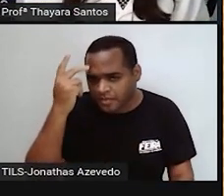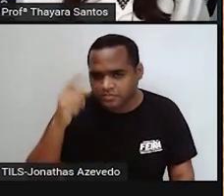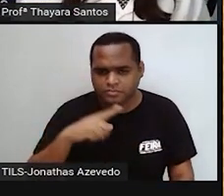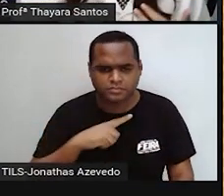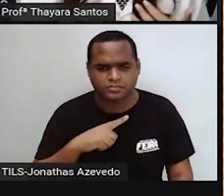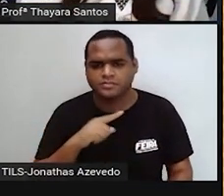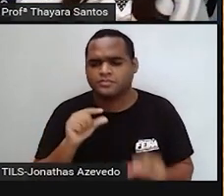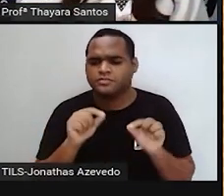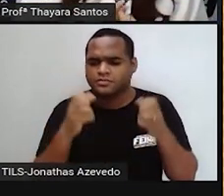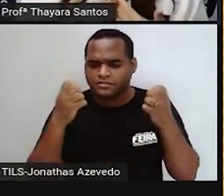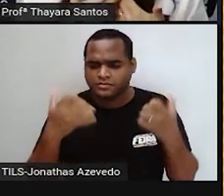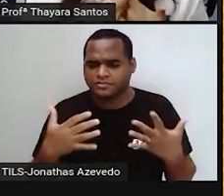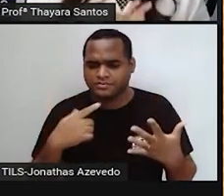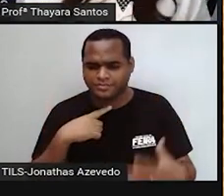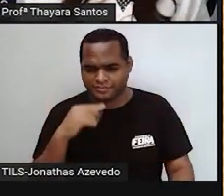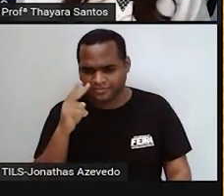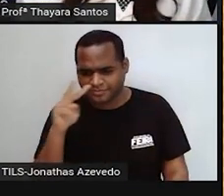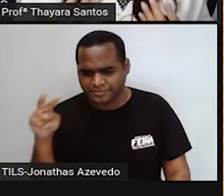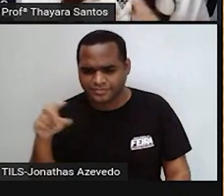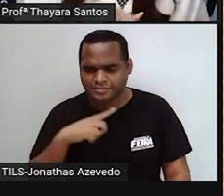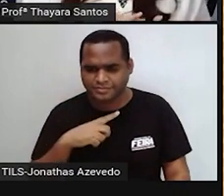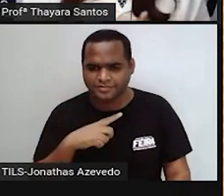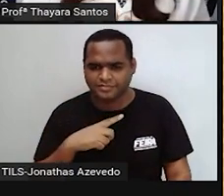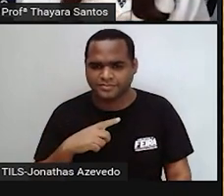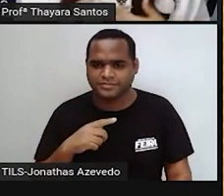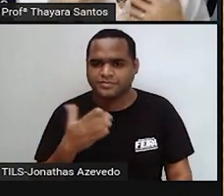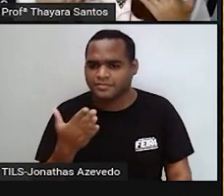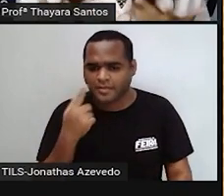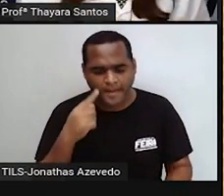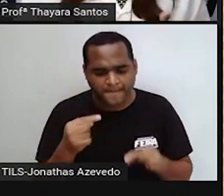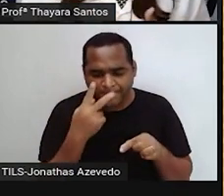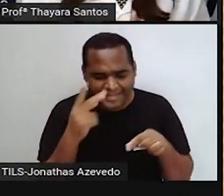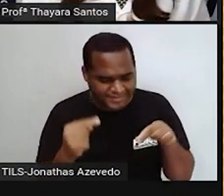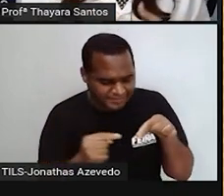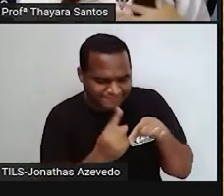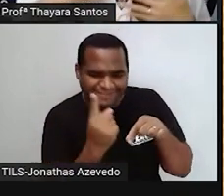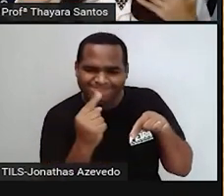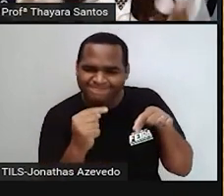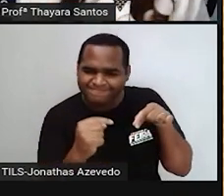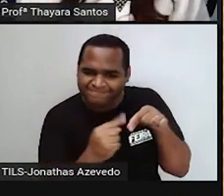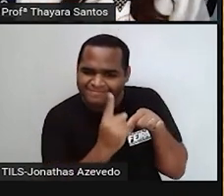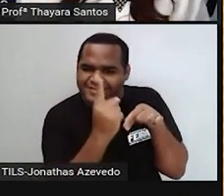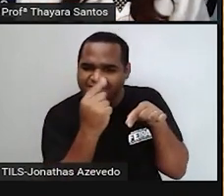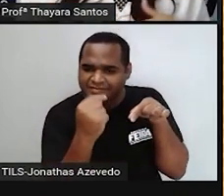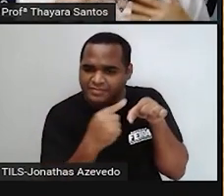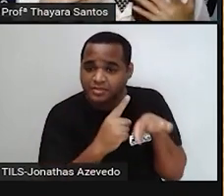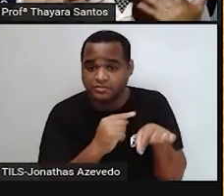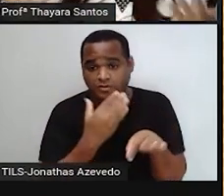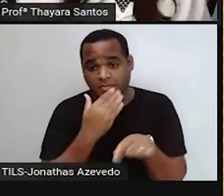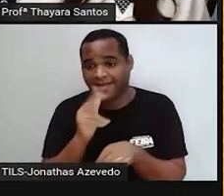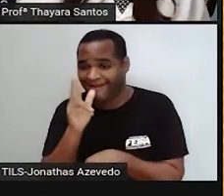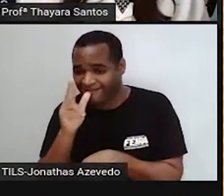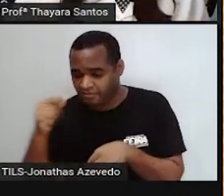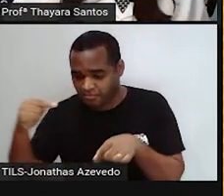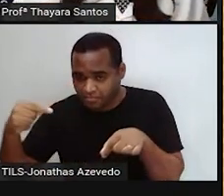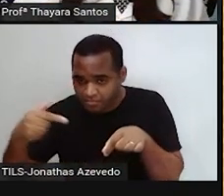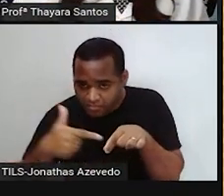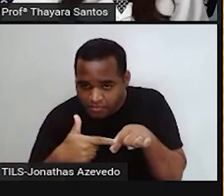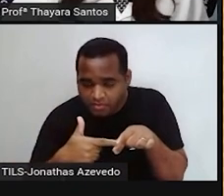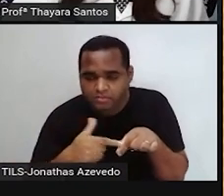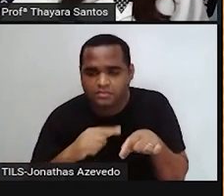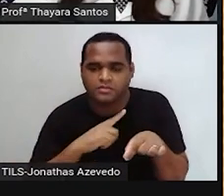vaginal para que não haja atrito ali durante a relação sexual. Onde vai acontecer a reprodução.